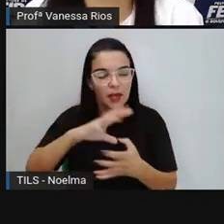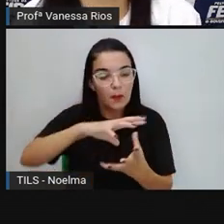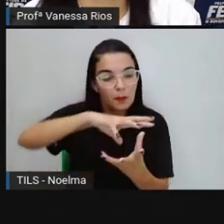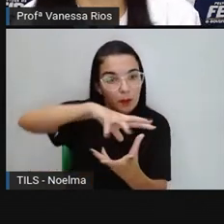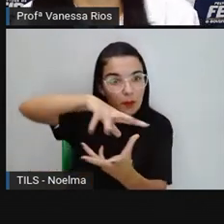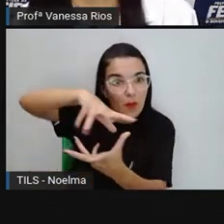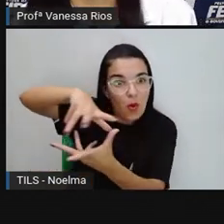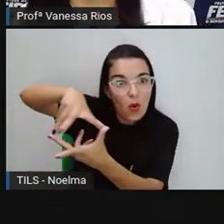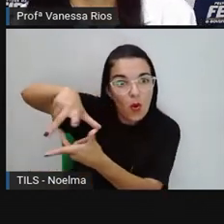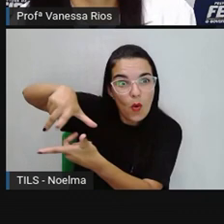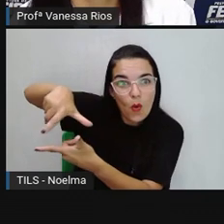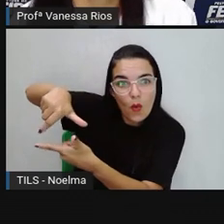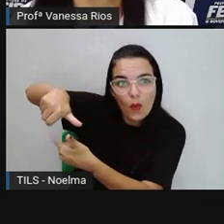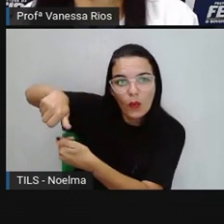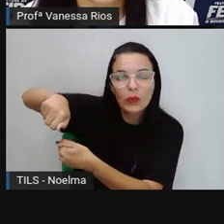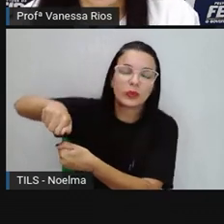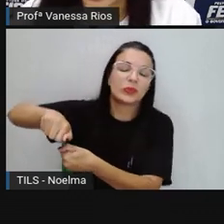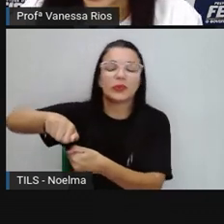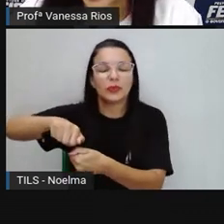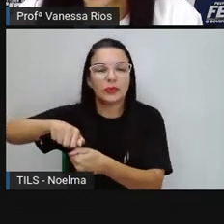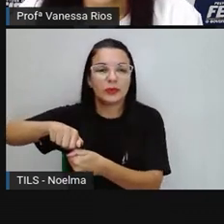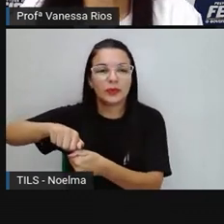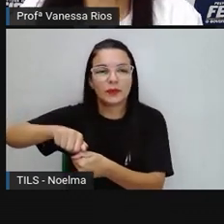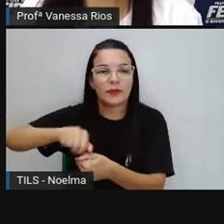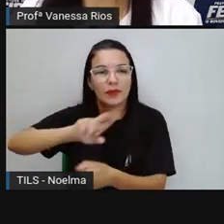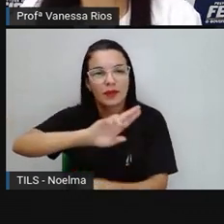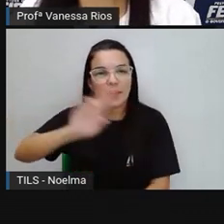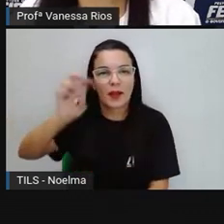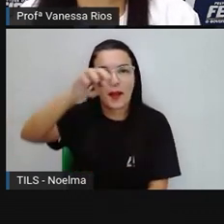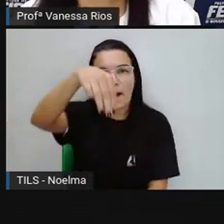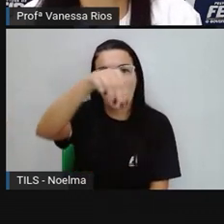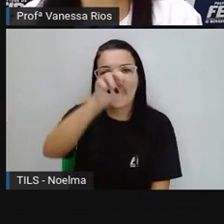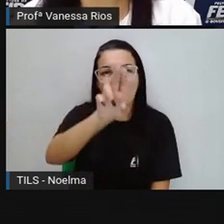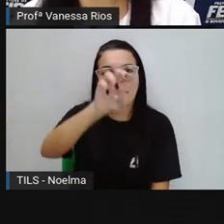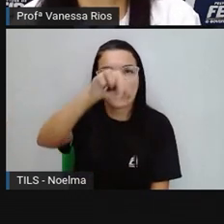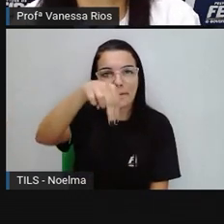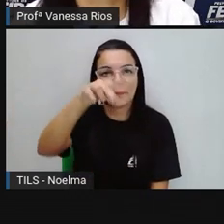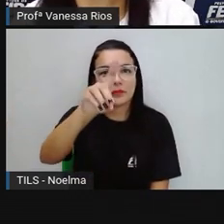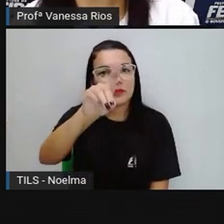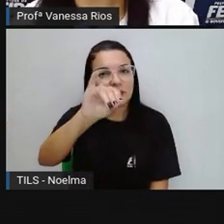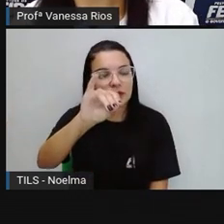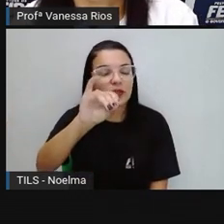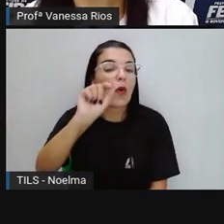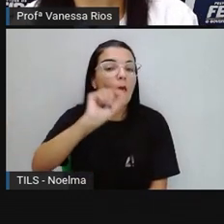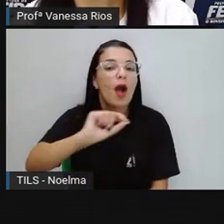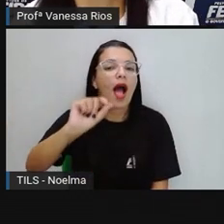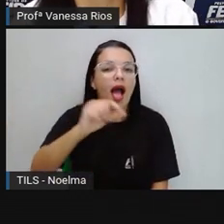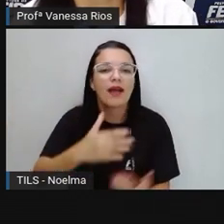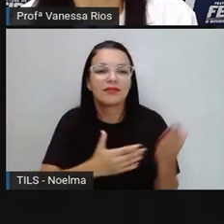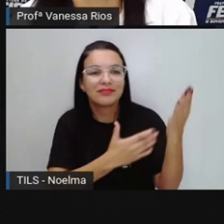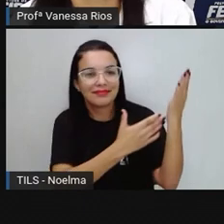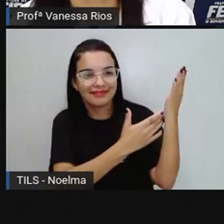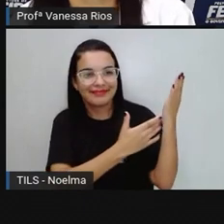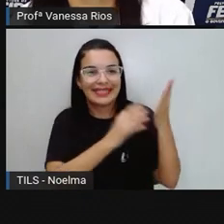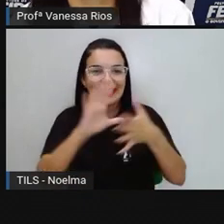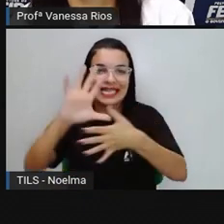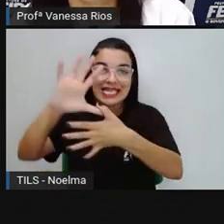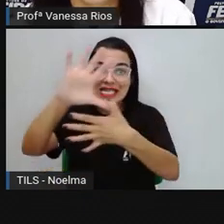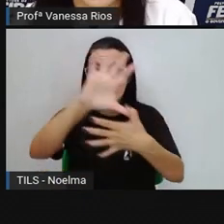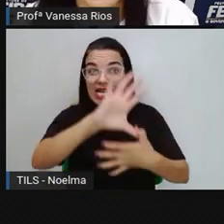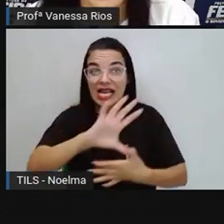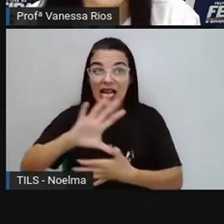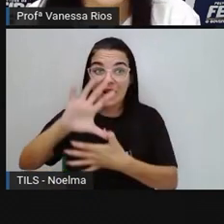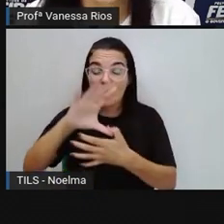né, mapa mundial é como é mais conhecido, que se trata aí da representação cartográfica de todo